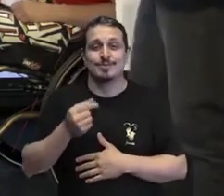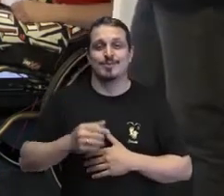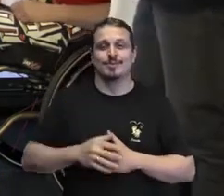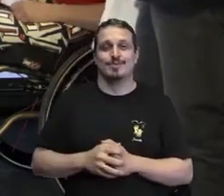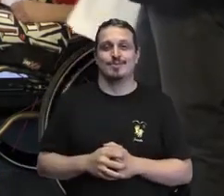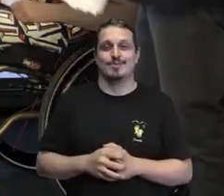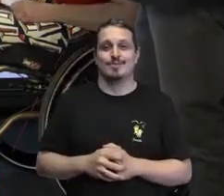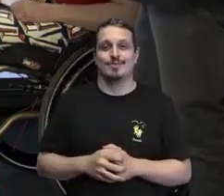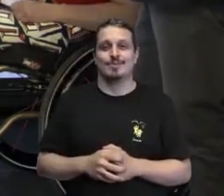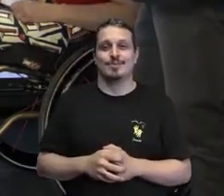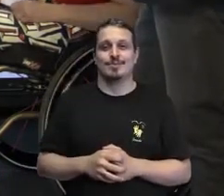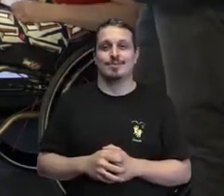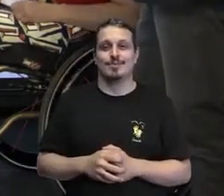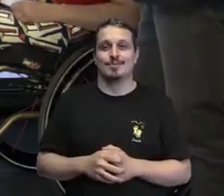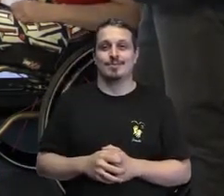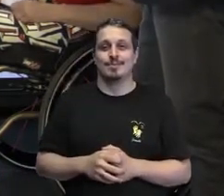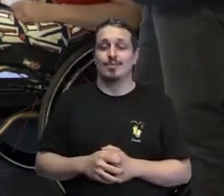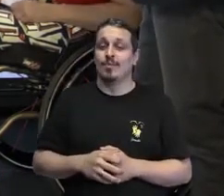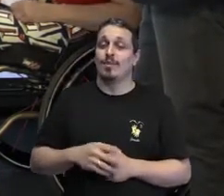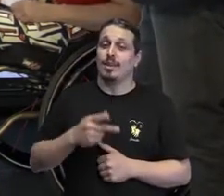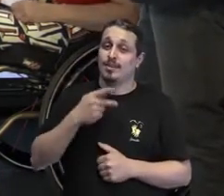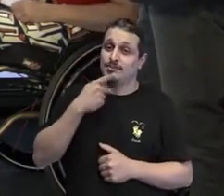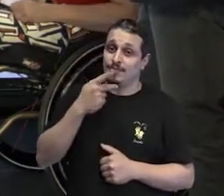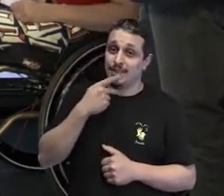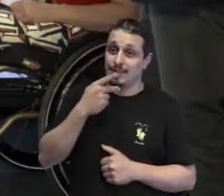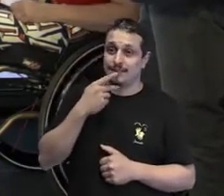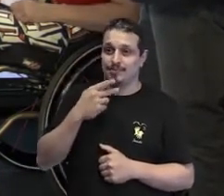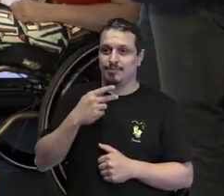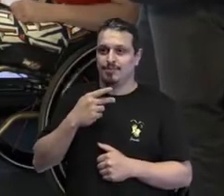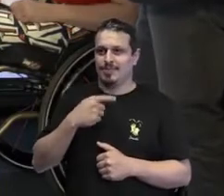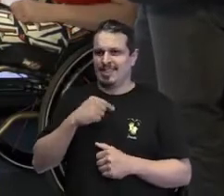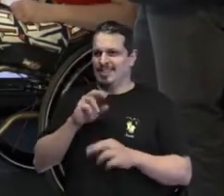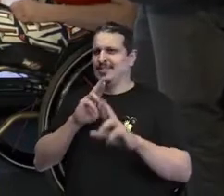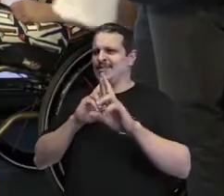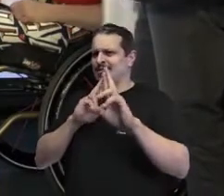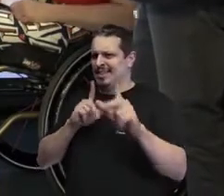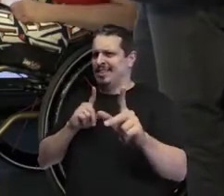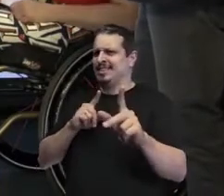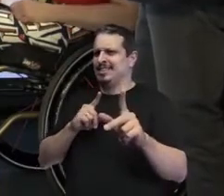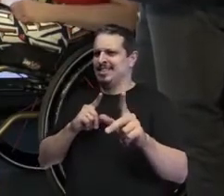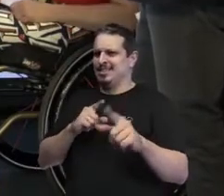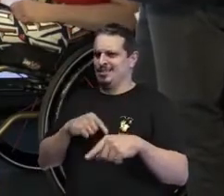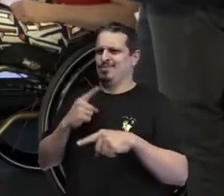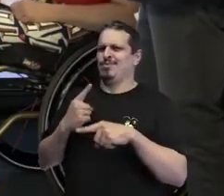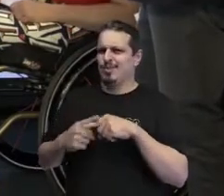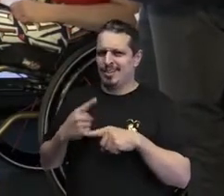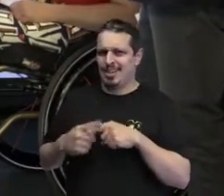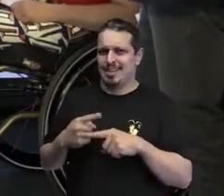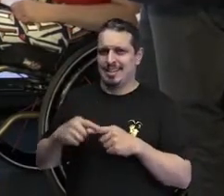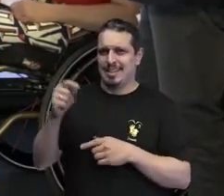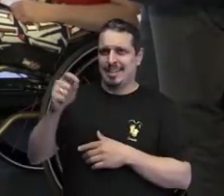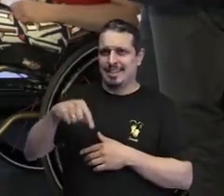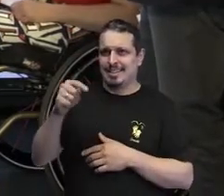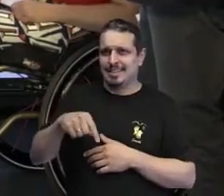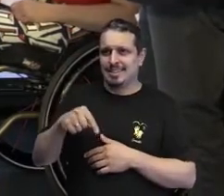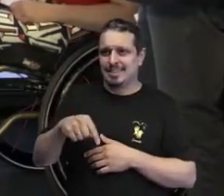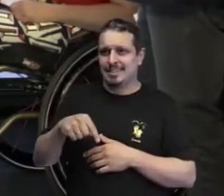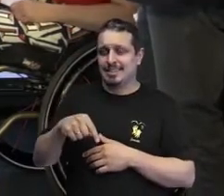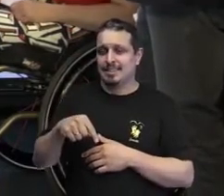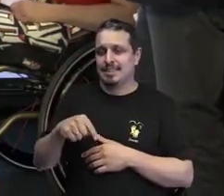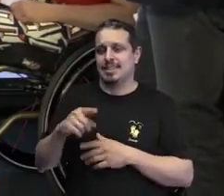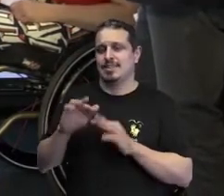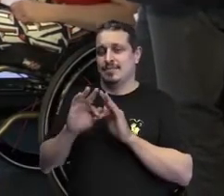Eu costumo dizer que eu sou bem do avesso, do tradicional, principalmente aqui, né. E até na minha família.